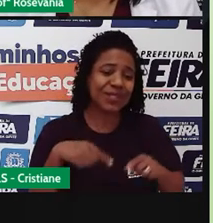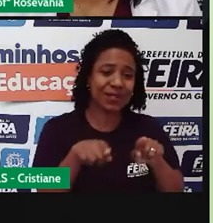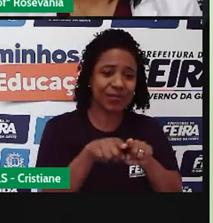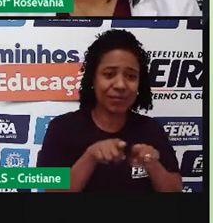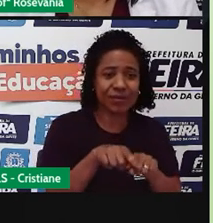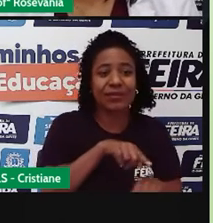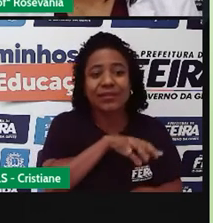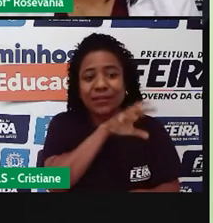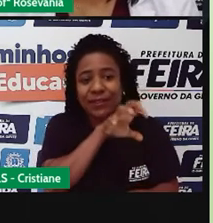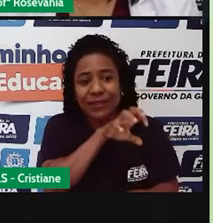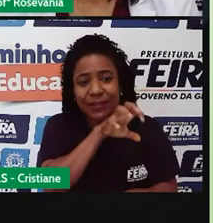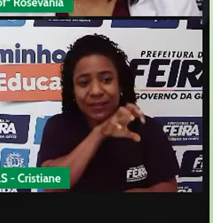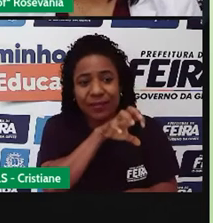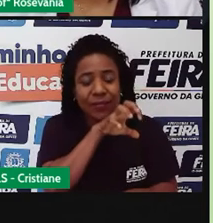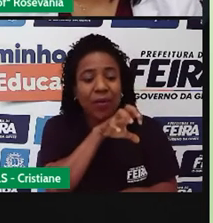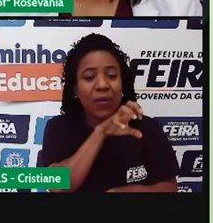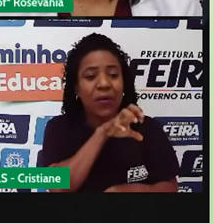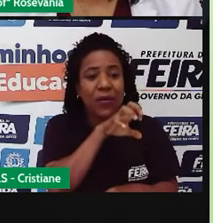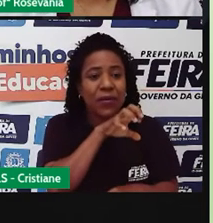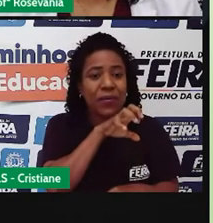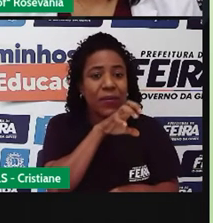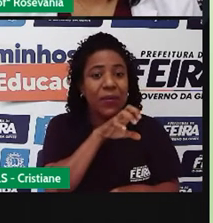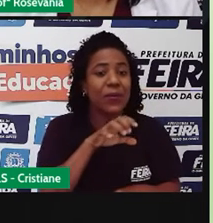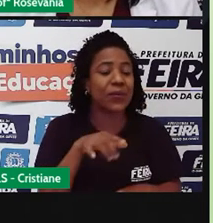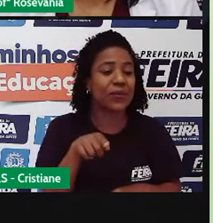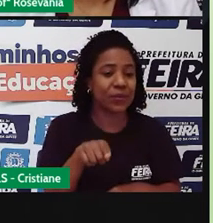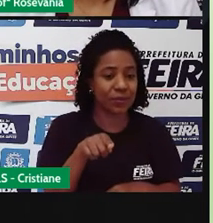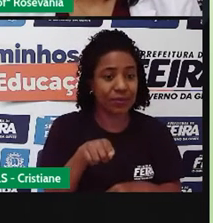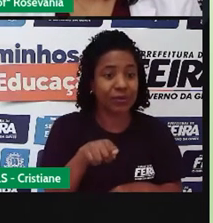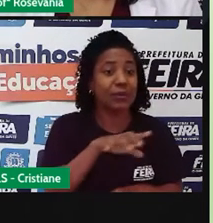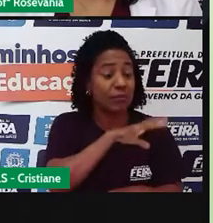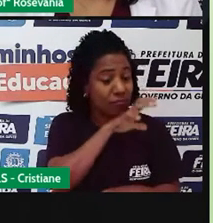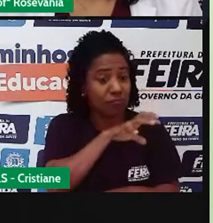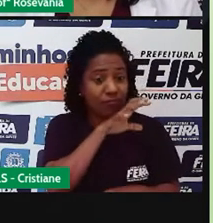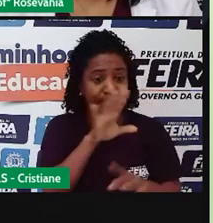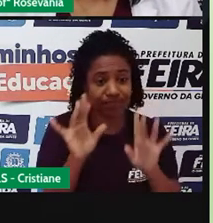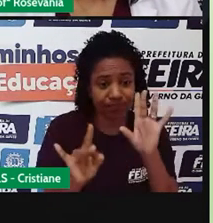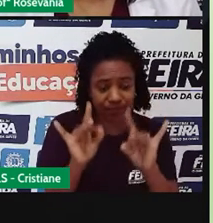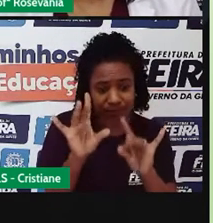animais, porque a vegetação de mangue, nessas áreas de manguezais,